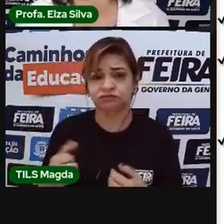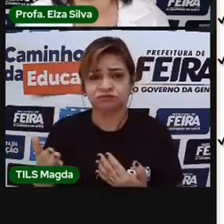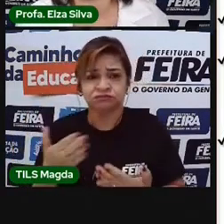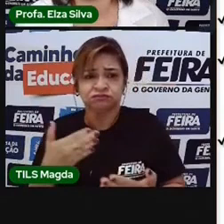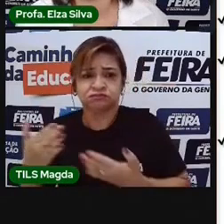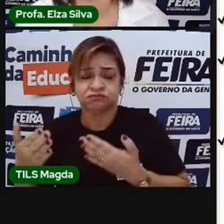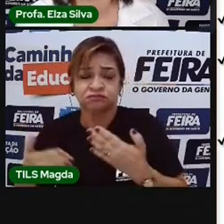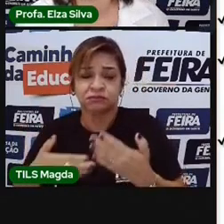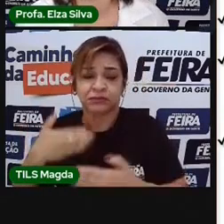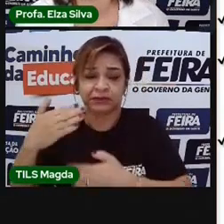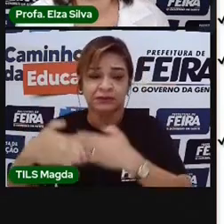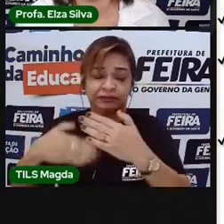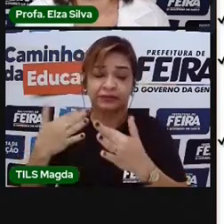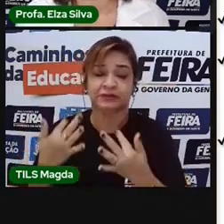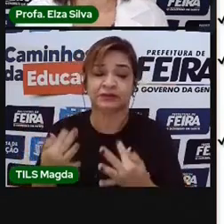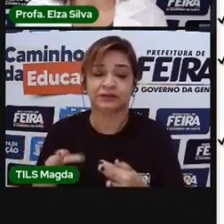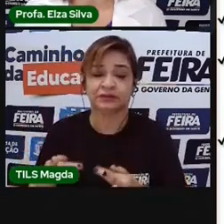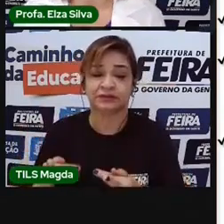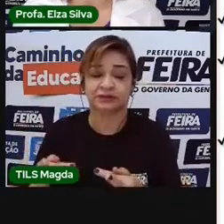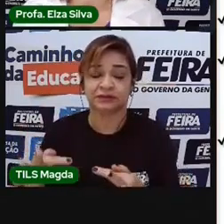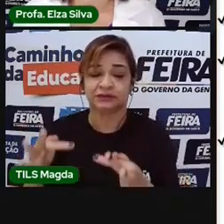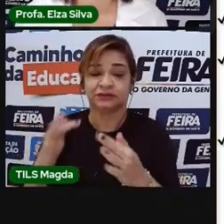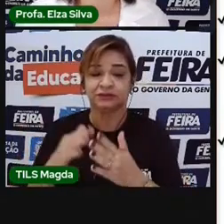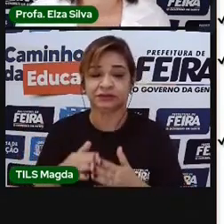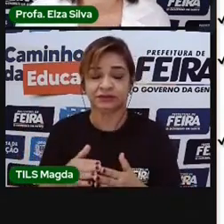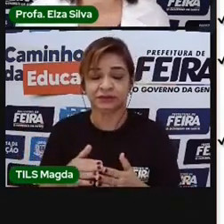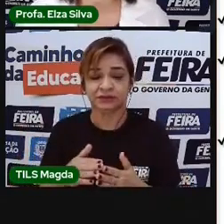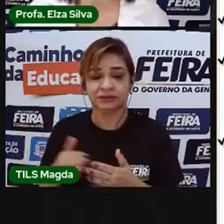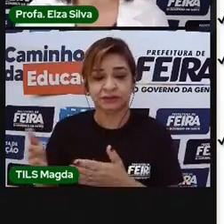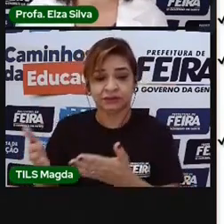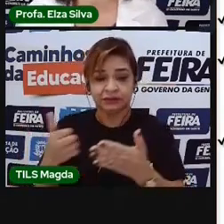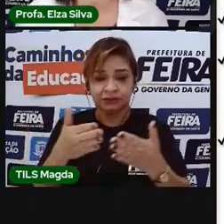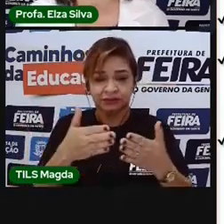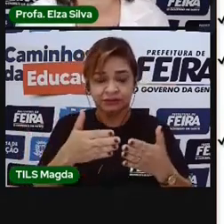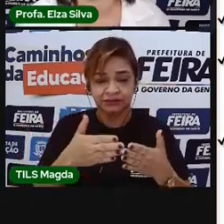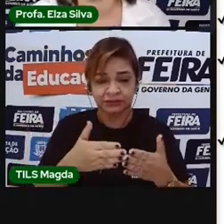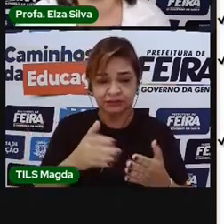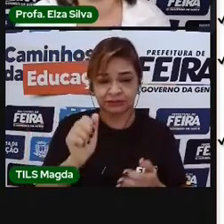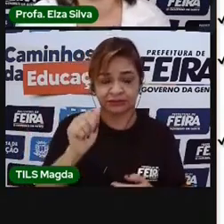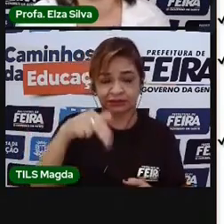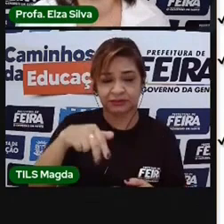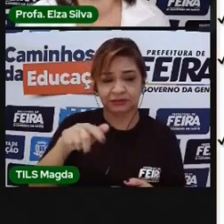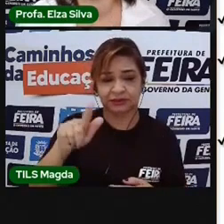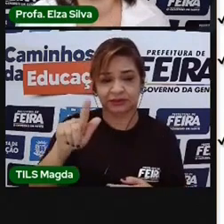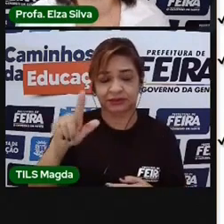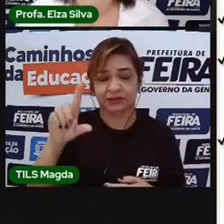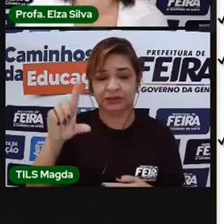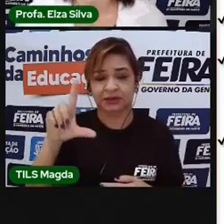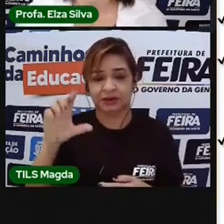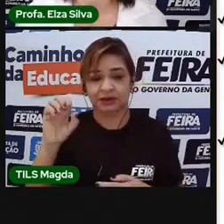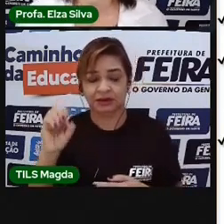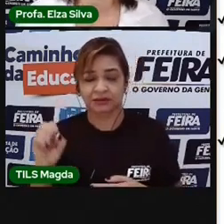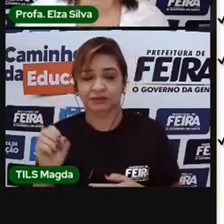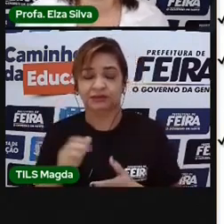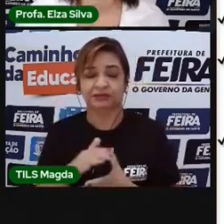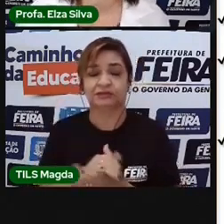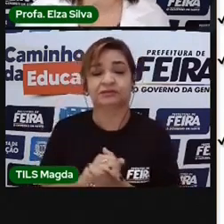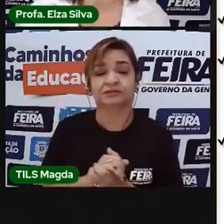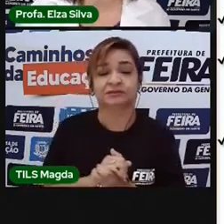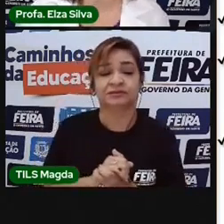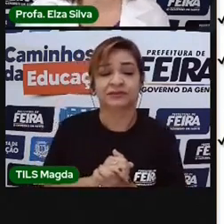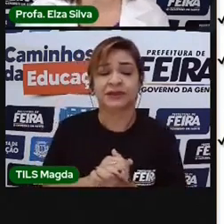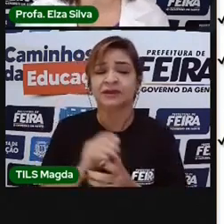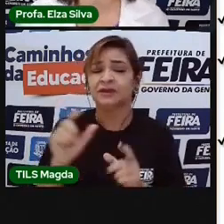tecnológicos. Elas são chamadas de anglicismos. Os anglicismos